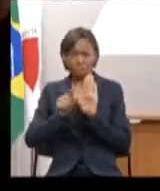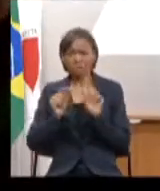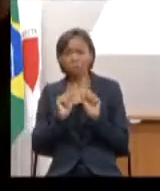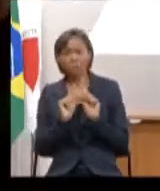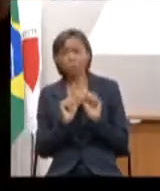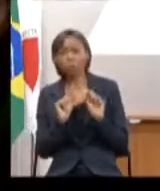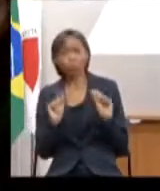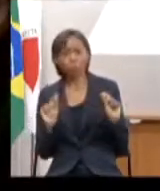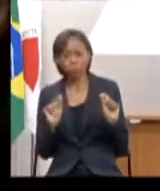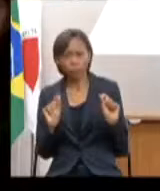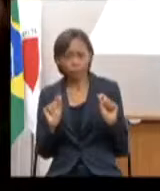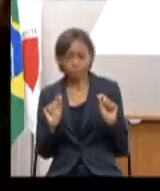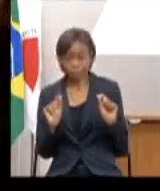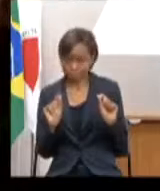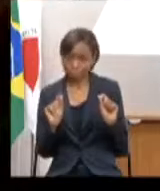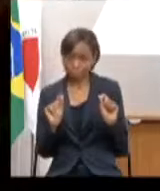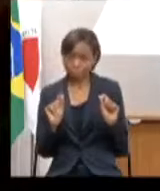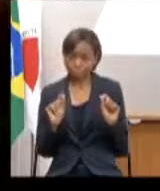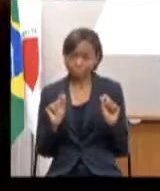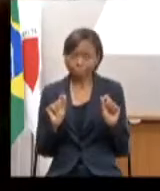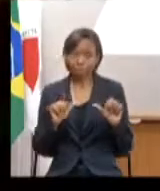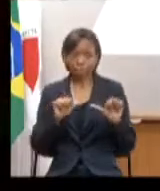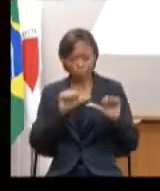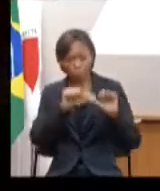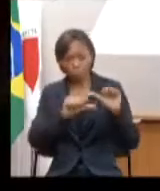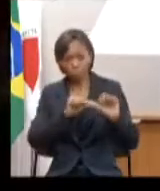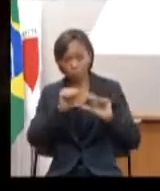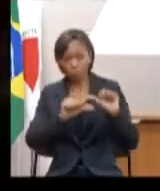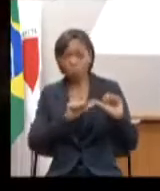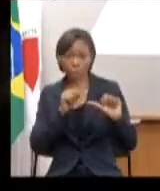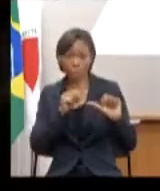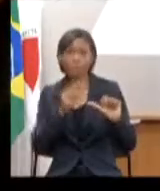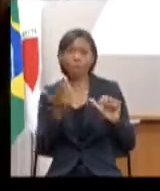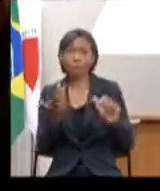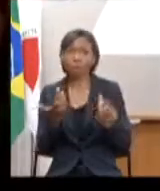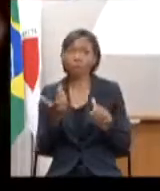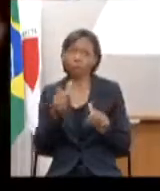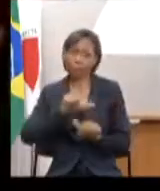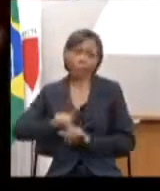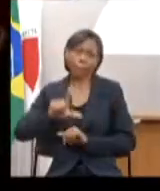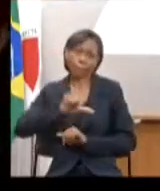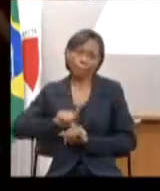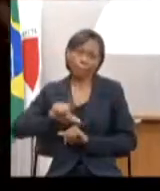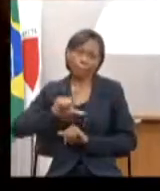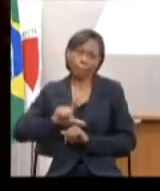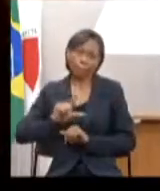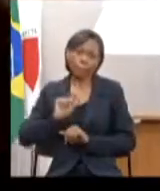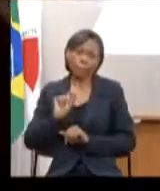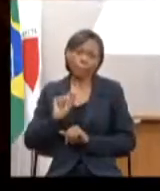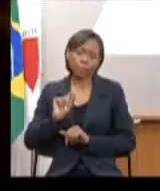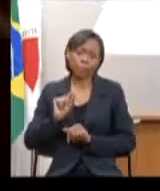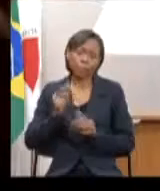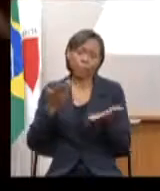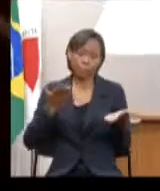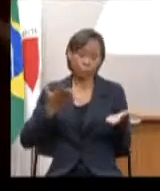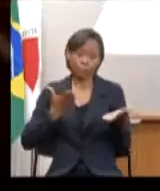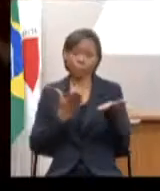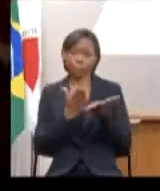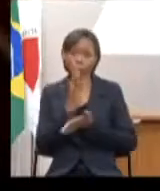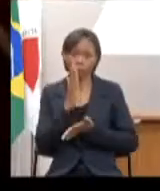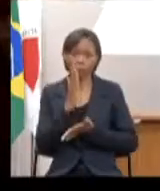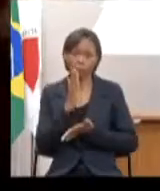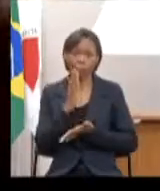que a modificação até mesmo na época da aprovação da